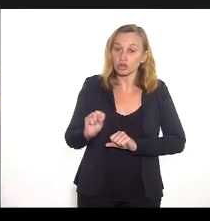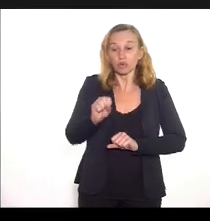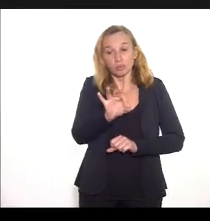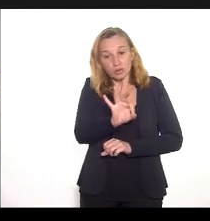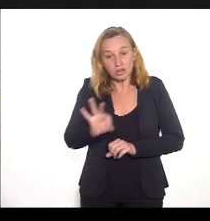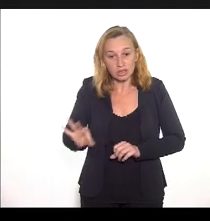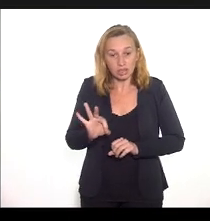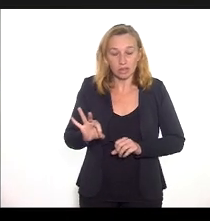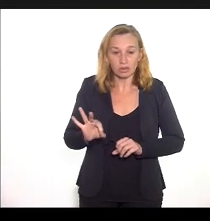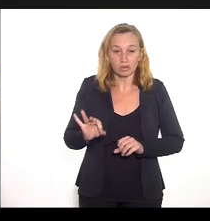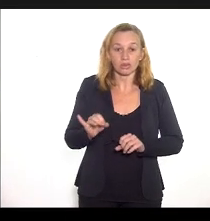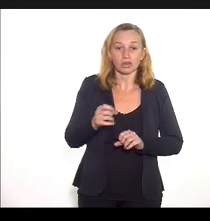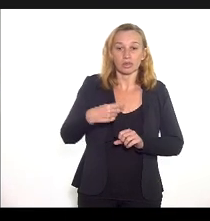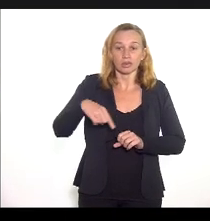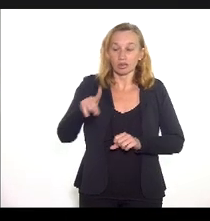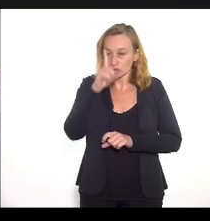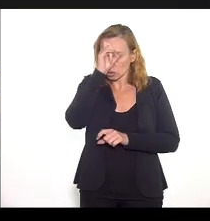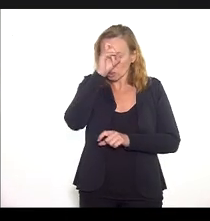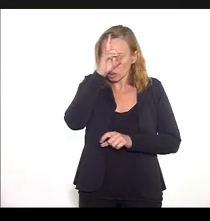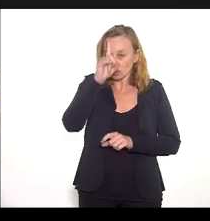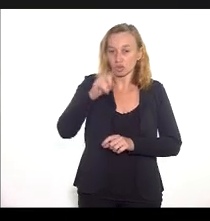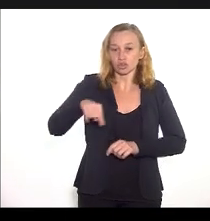% para internações no estado.